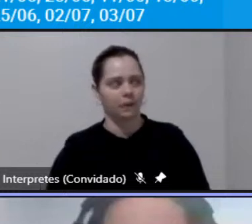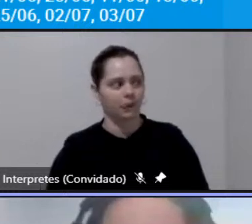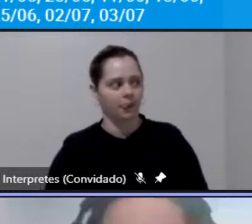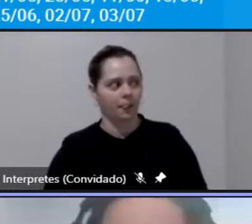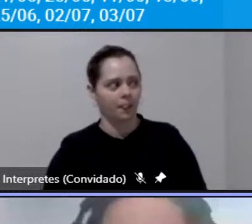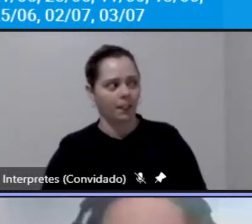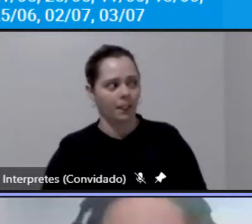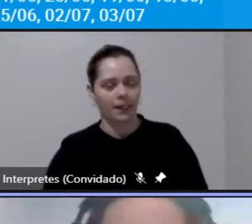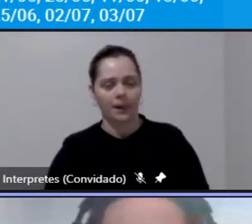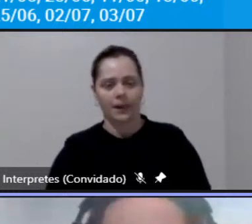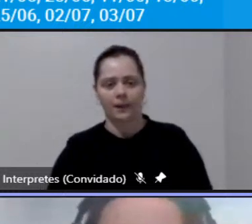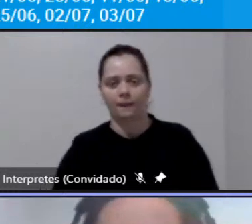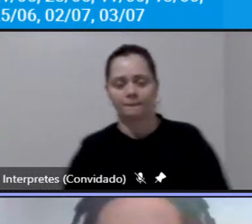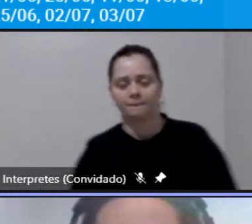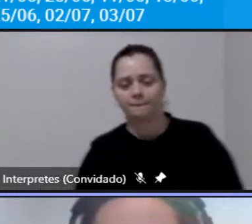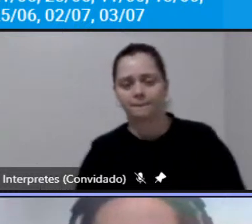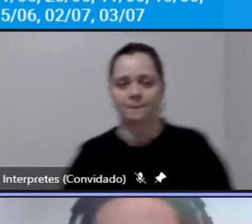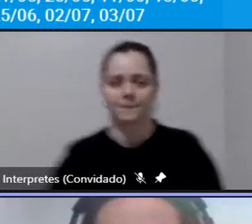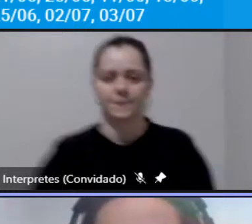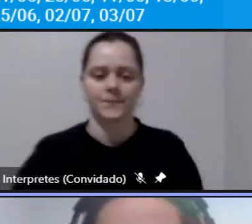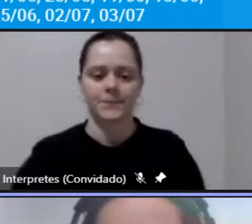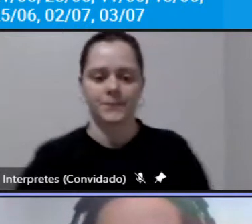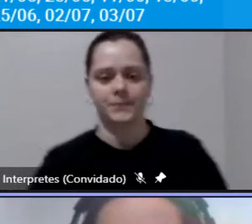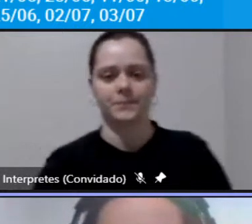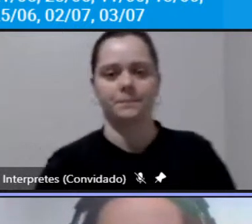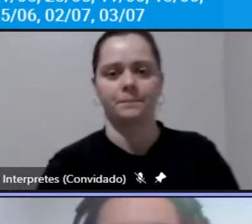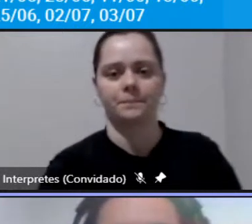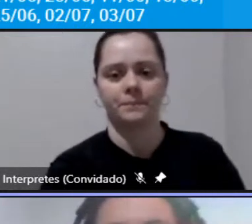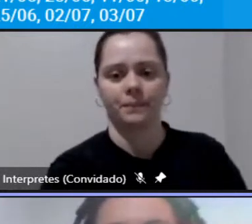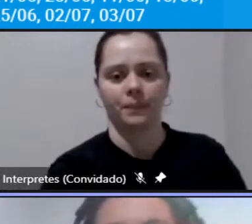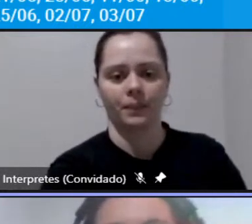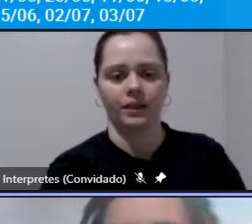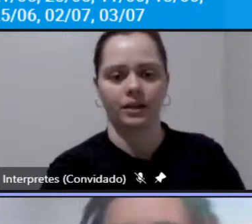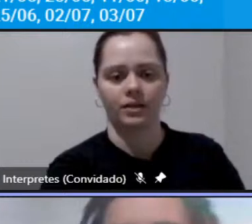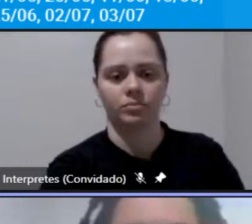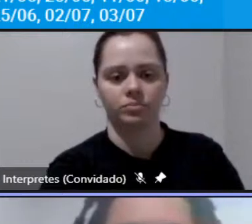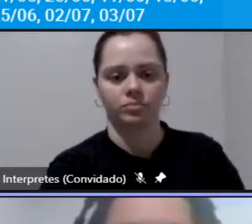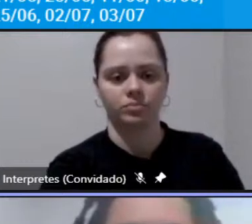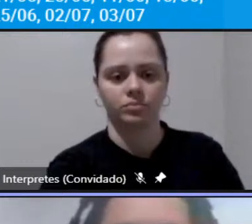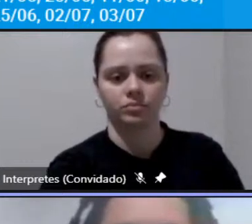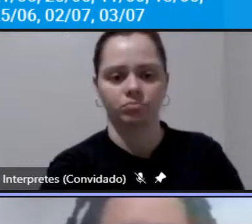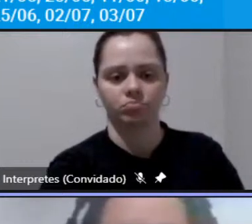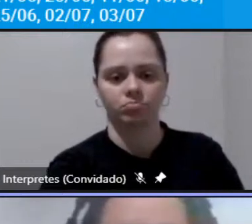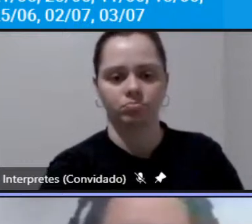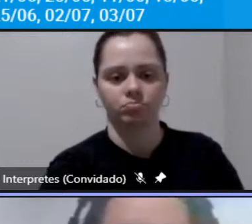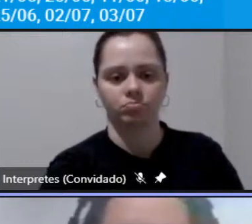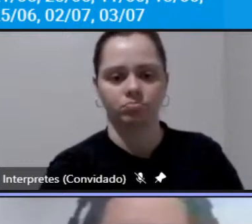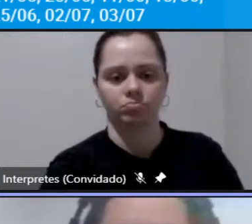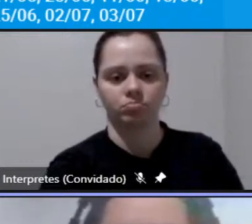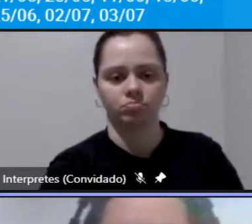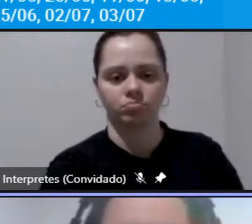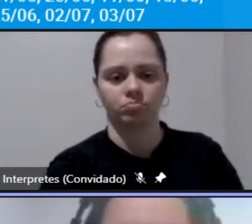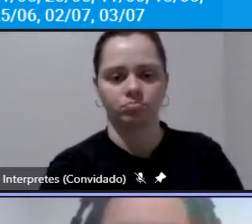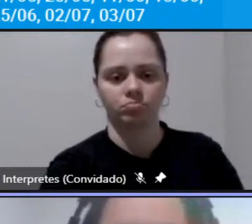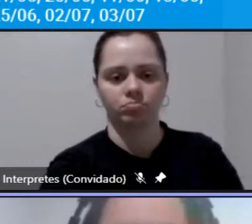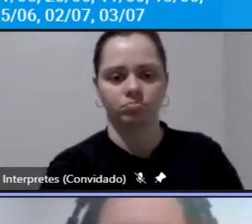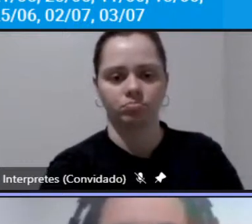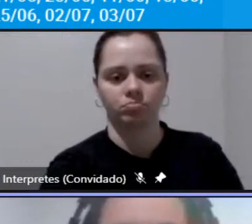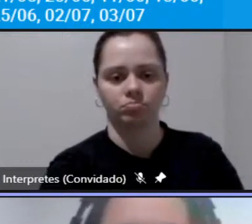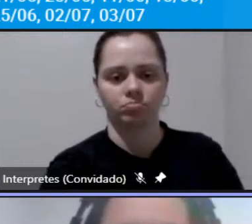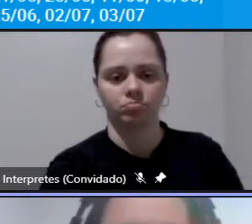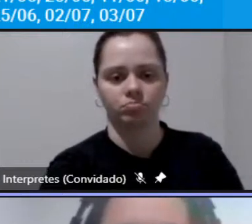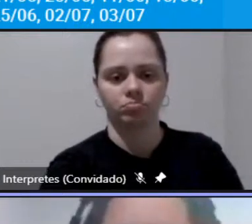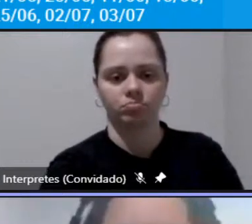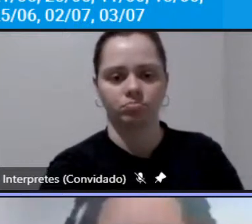porto criação de coisa de